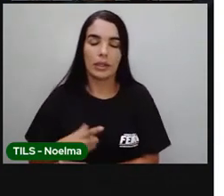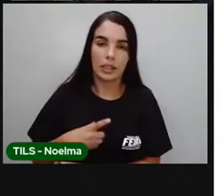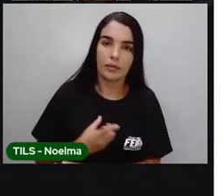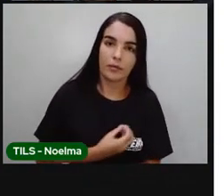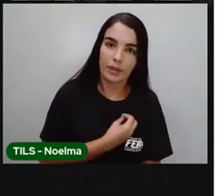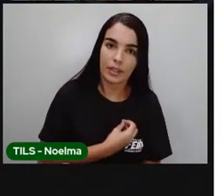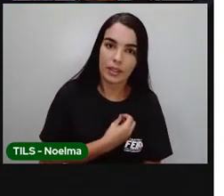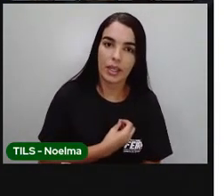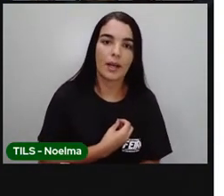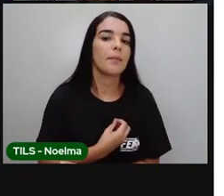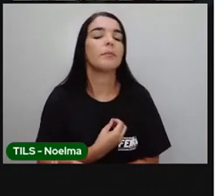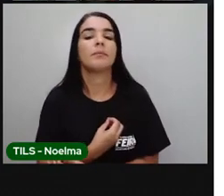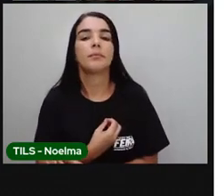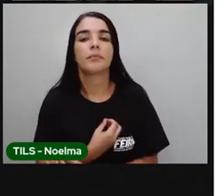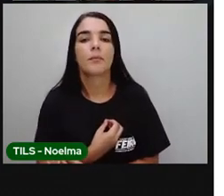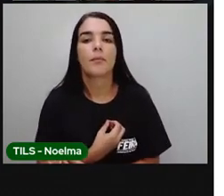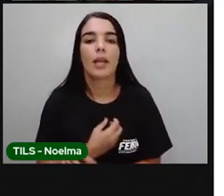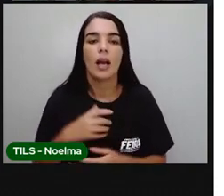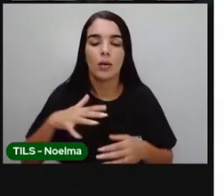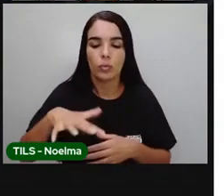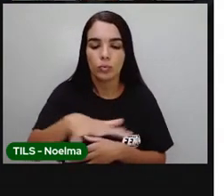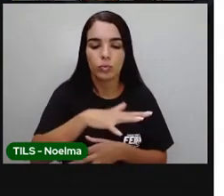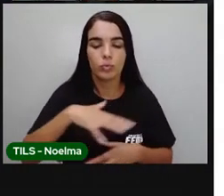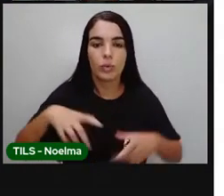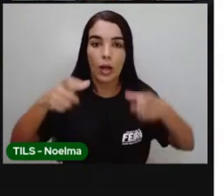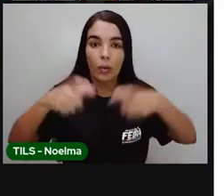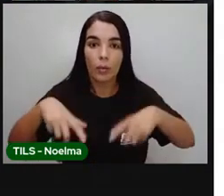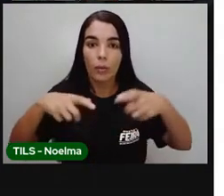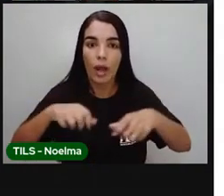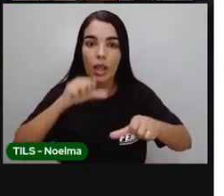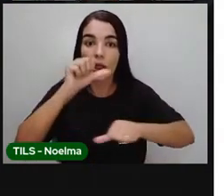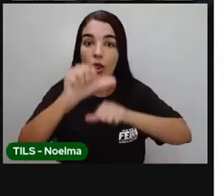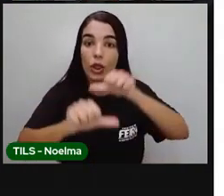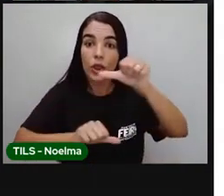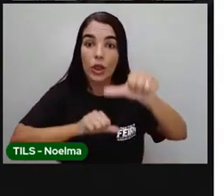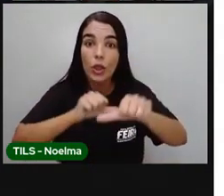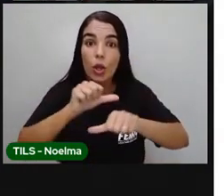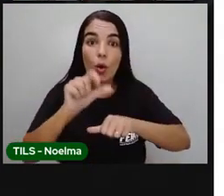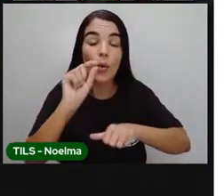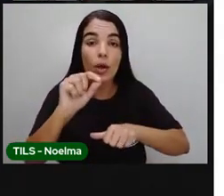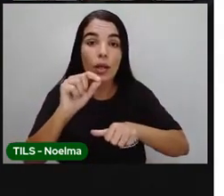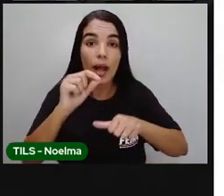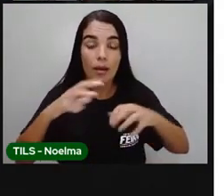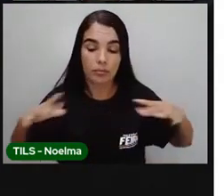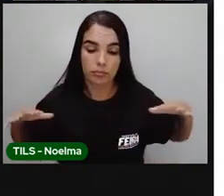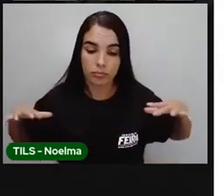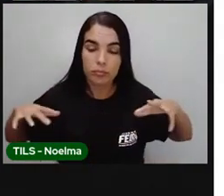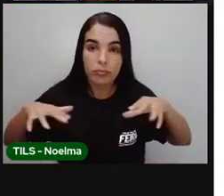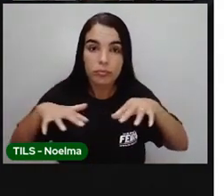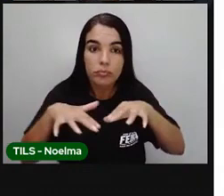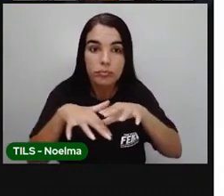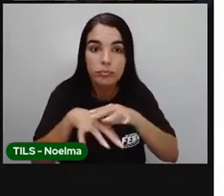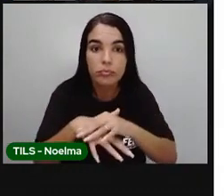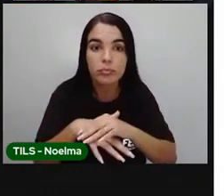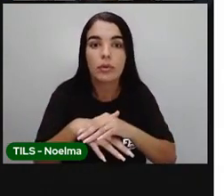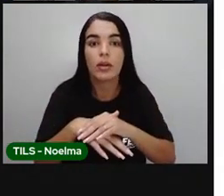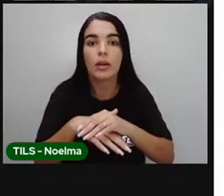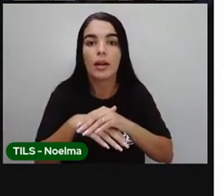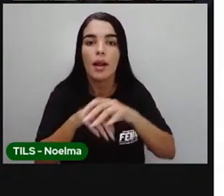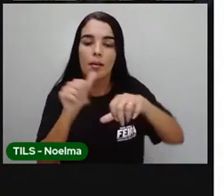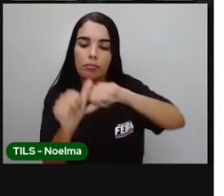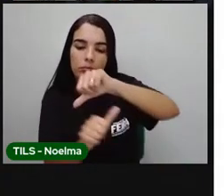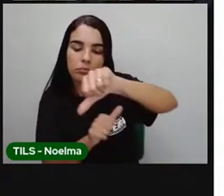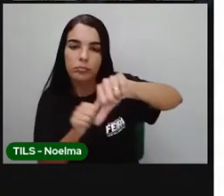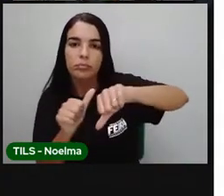vida, é de uma determinada área, que trocam entre si influências matáveis com transferência de